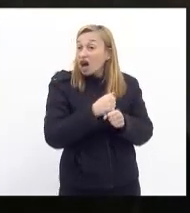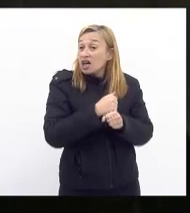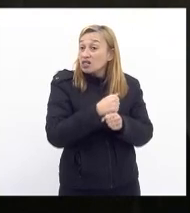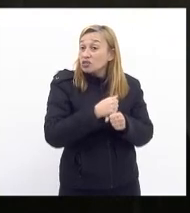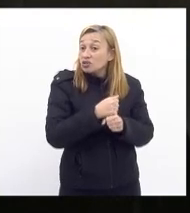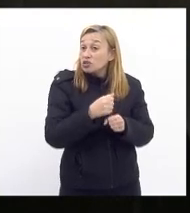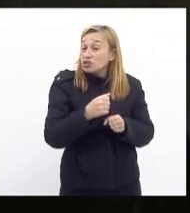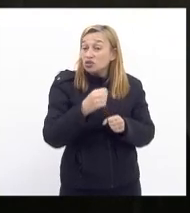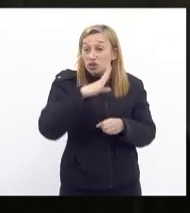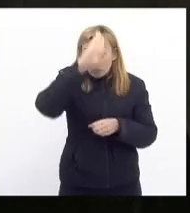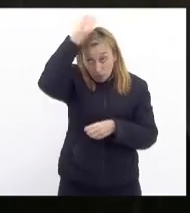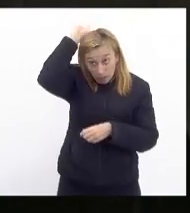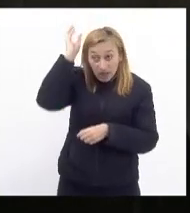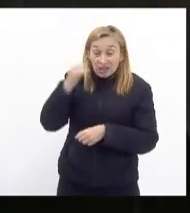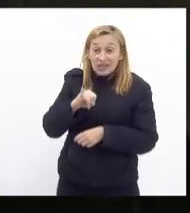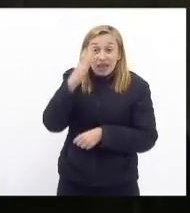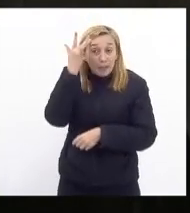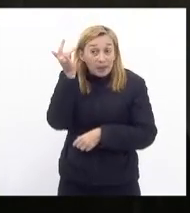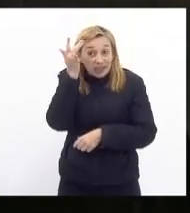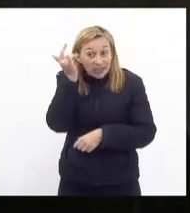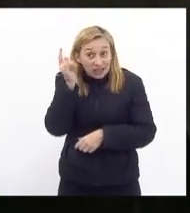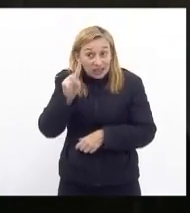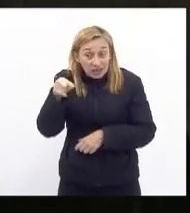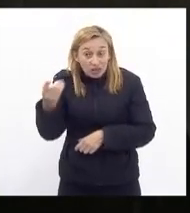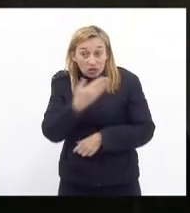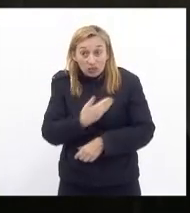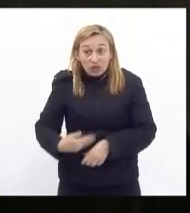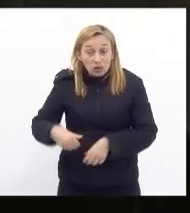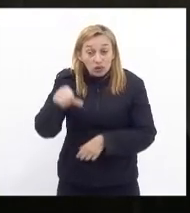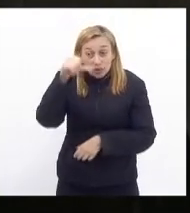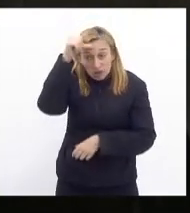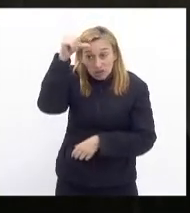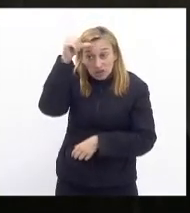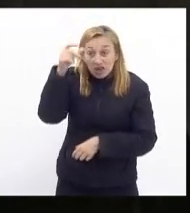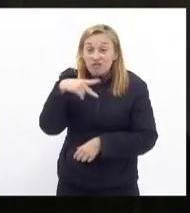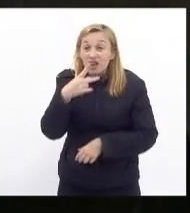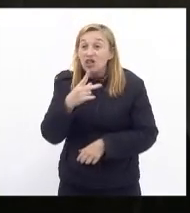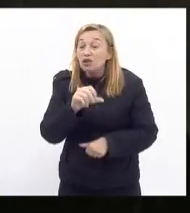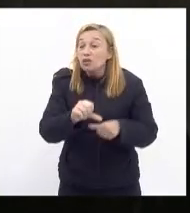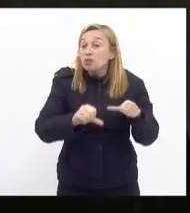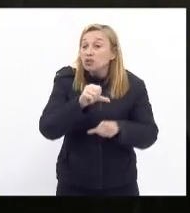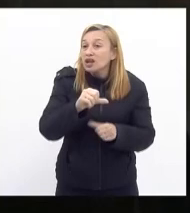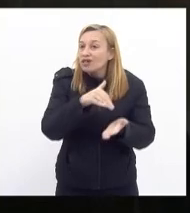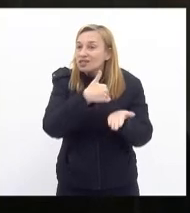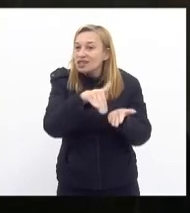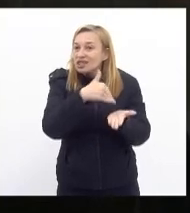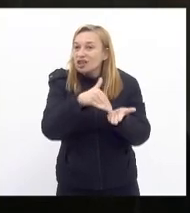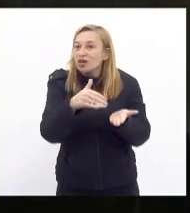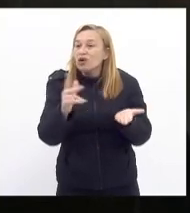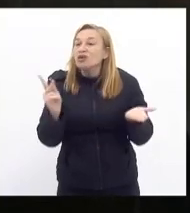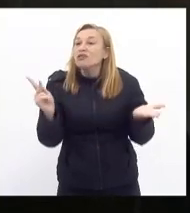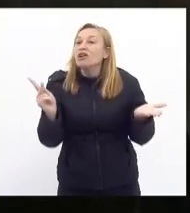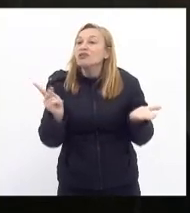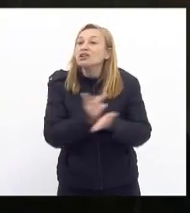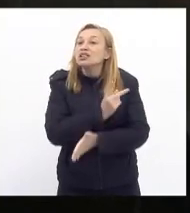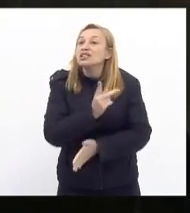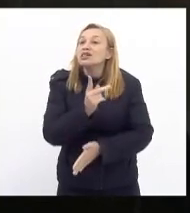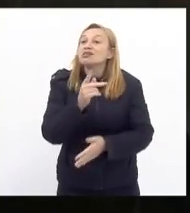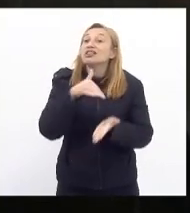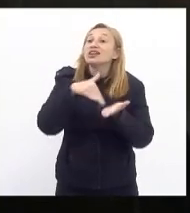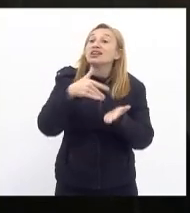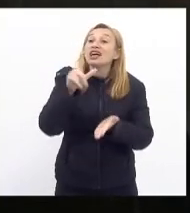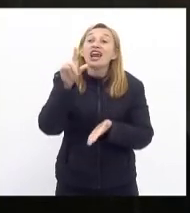se amanhã o governador Cláudio Castro chegar e falar ó nós vamos mudar o secretário o que vai fazer com o secretário Leandro